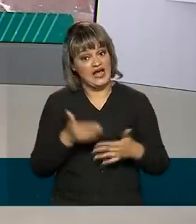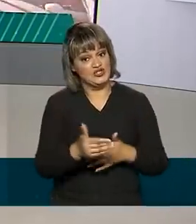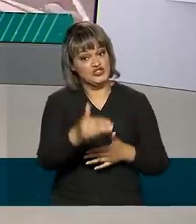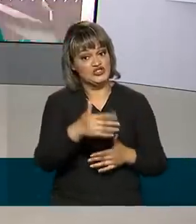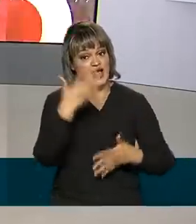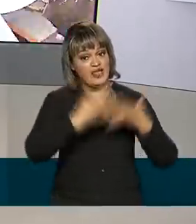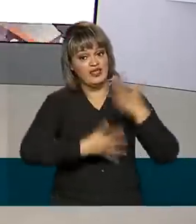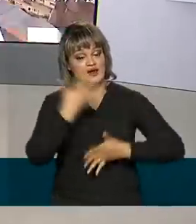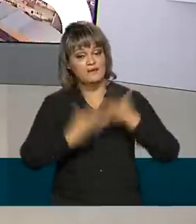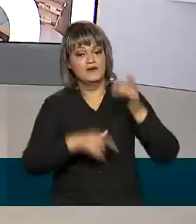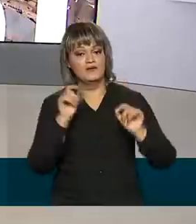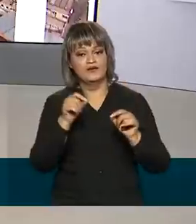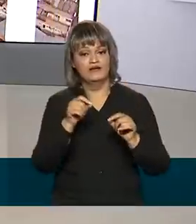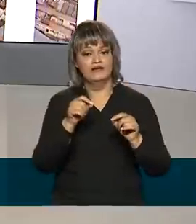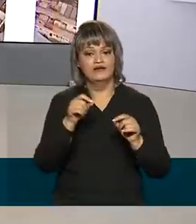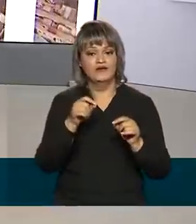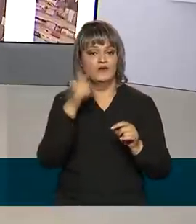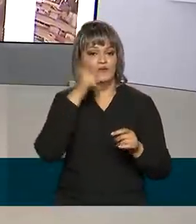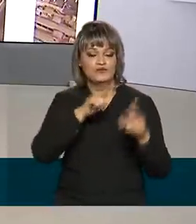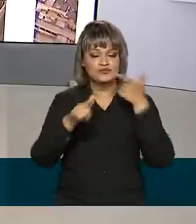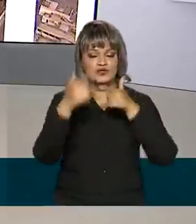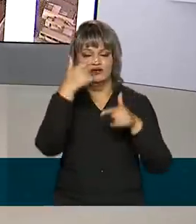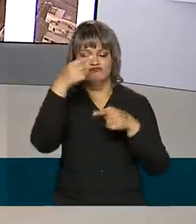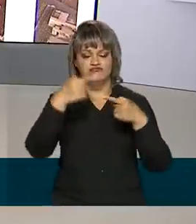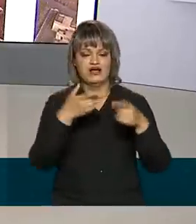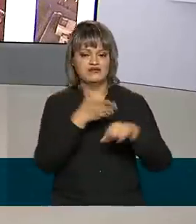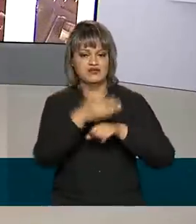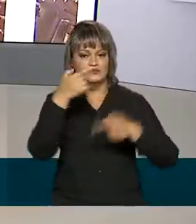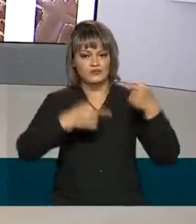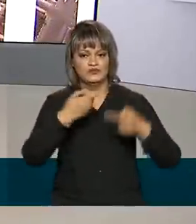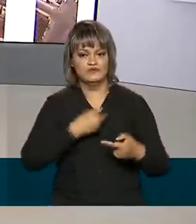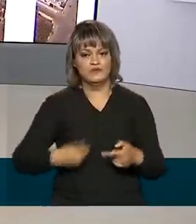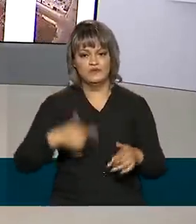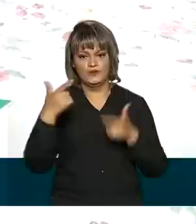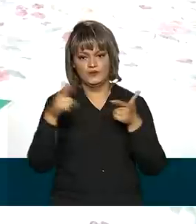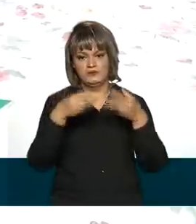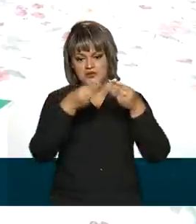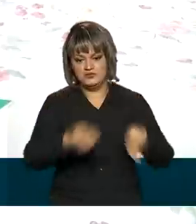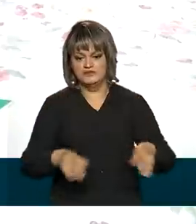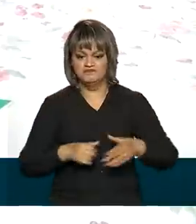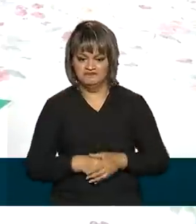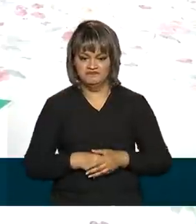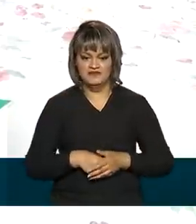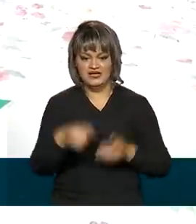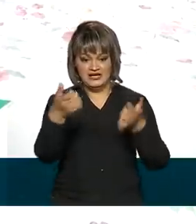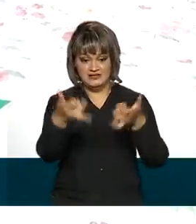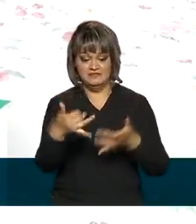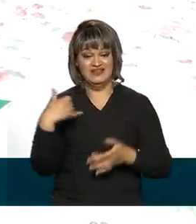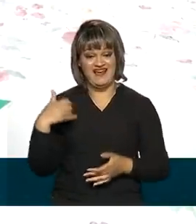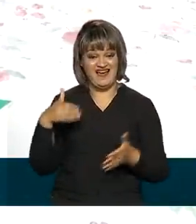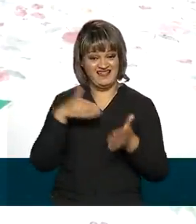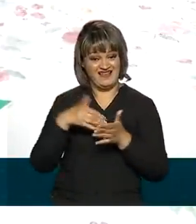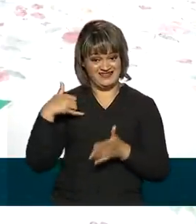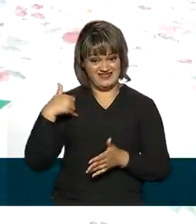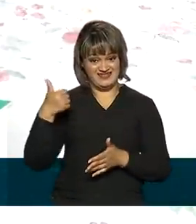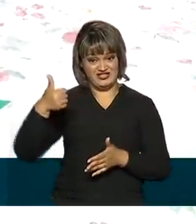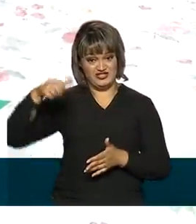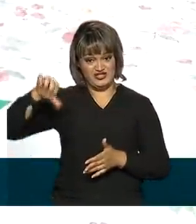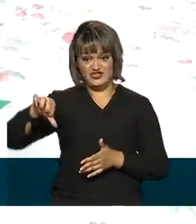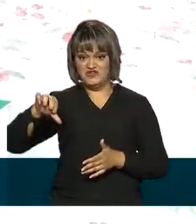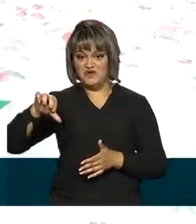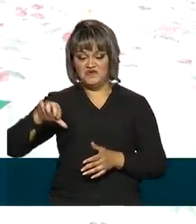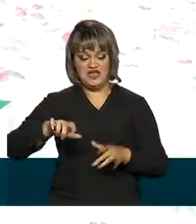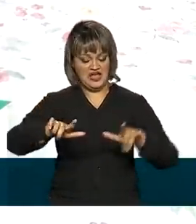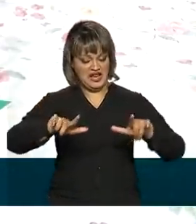que elas tenham acesso a serviços e políticas públicas. Até os 19 anos de idade, a Rafaela não